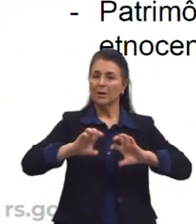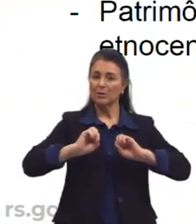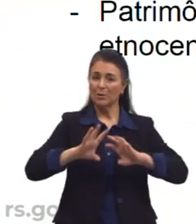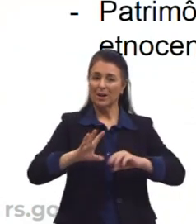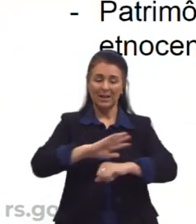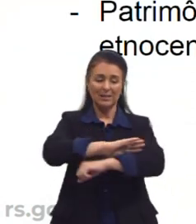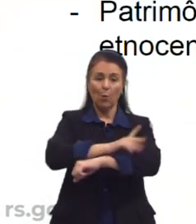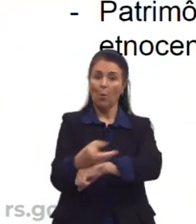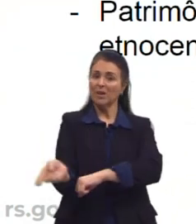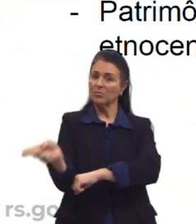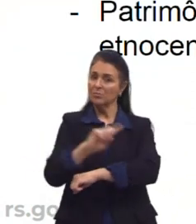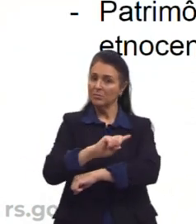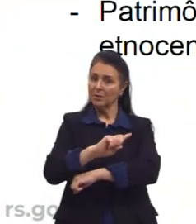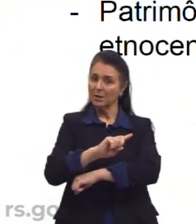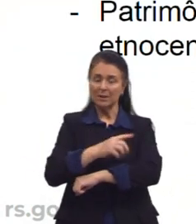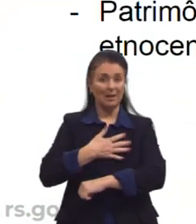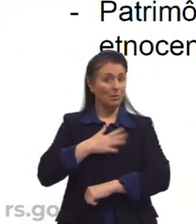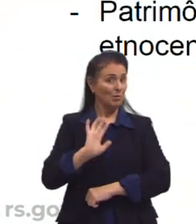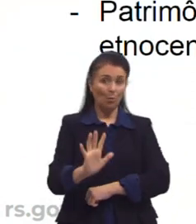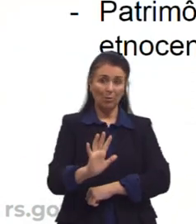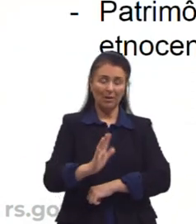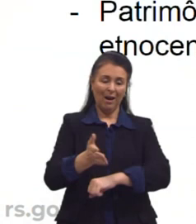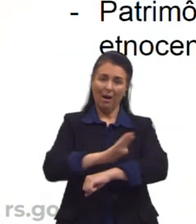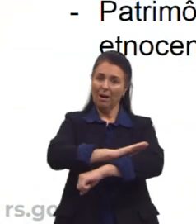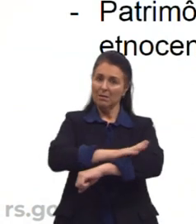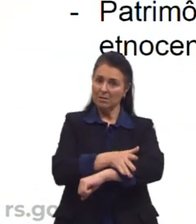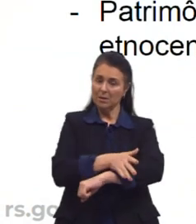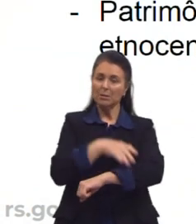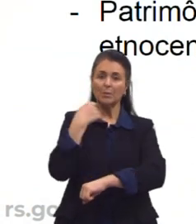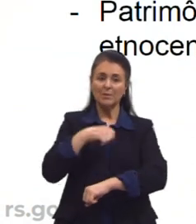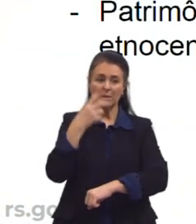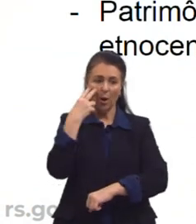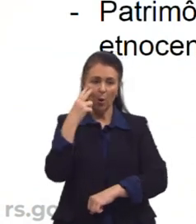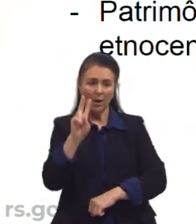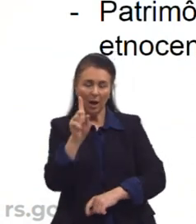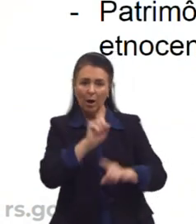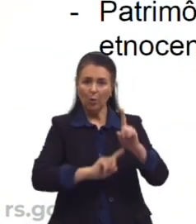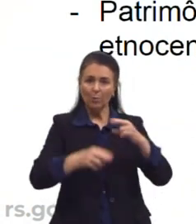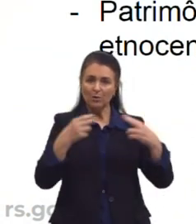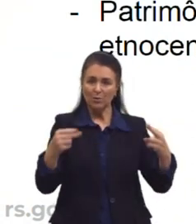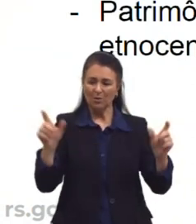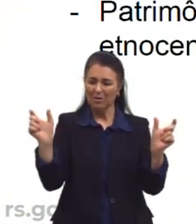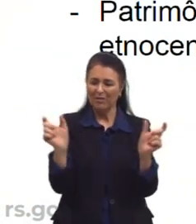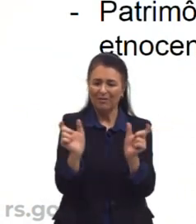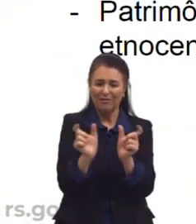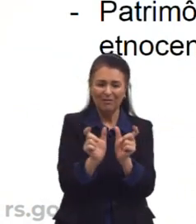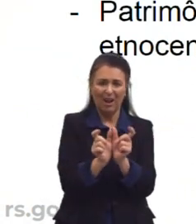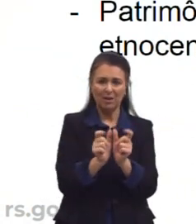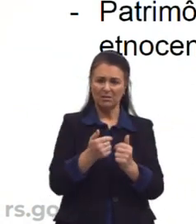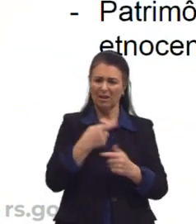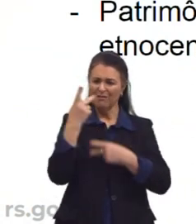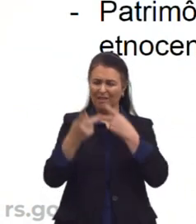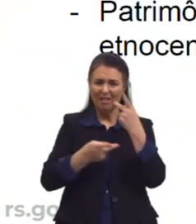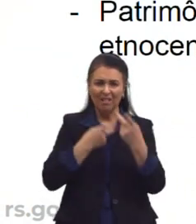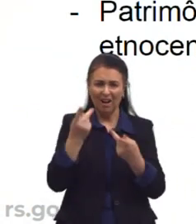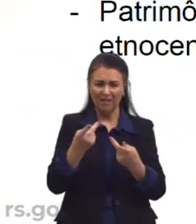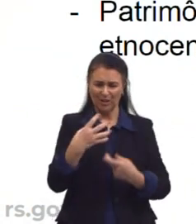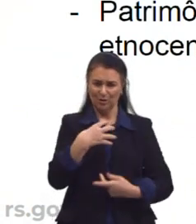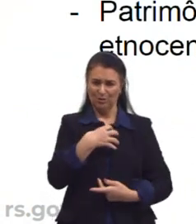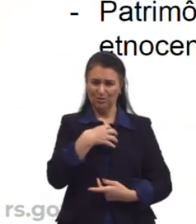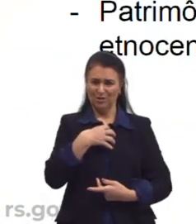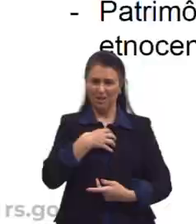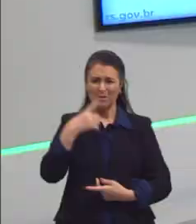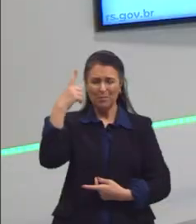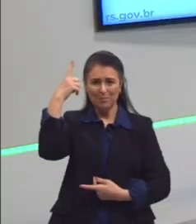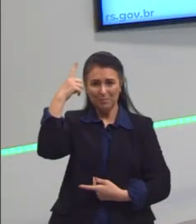ser racista, a gente tem que perceber certas caricaturas, certas frases desrespeitosas, certos pensamentos,